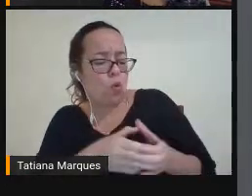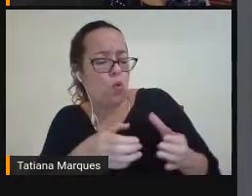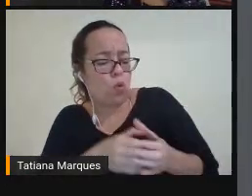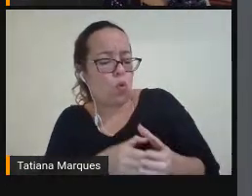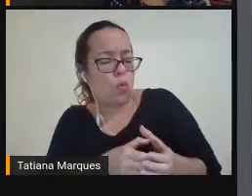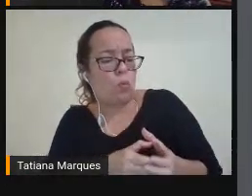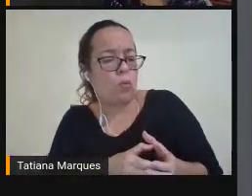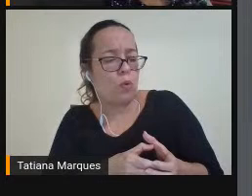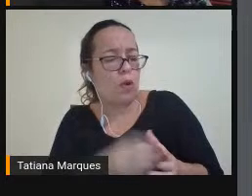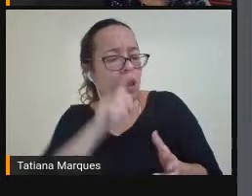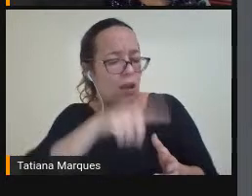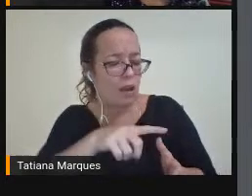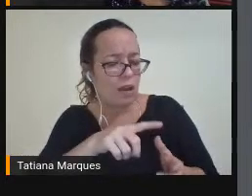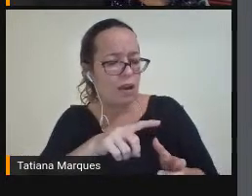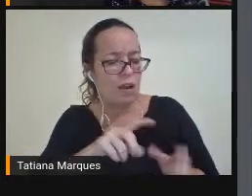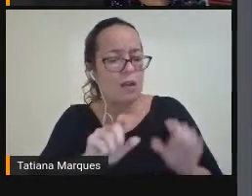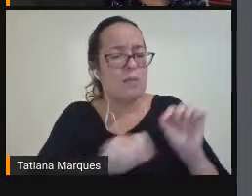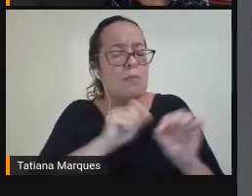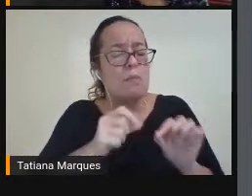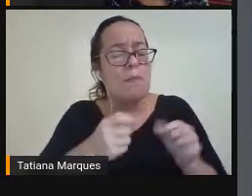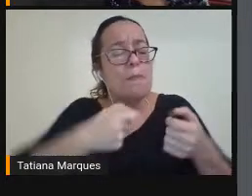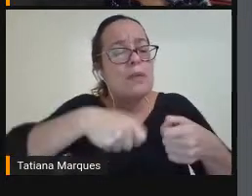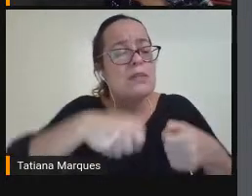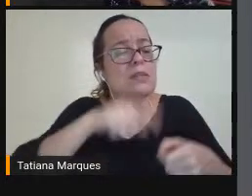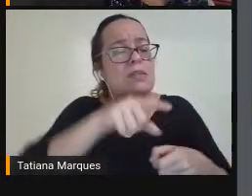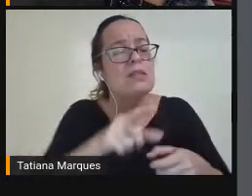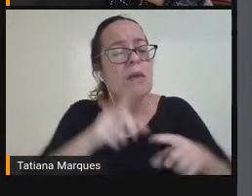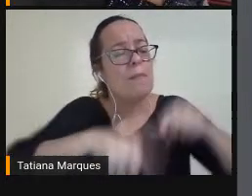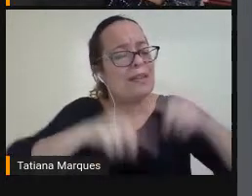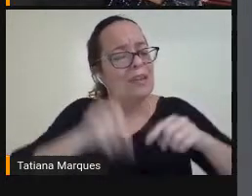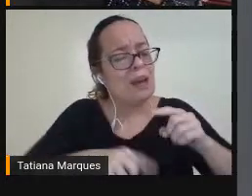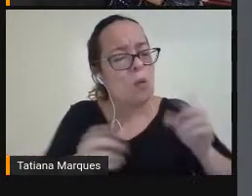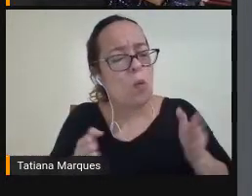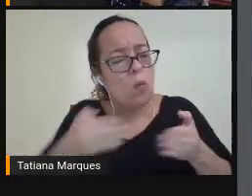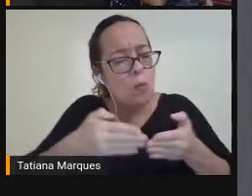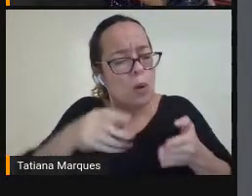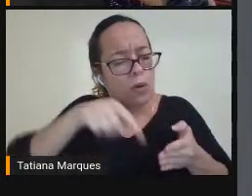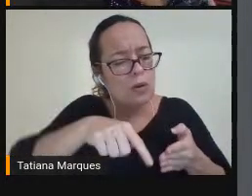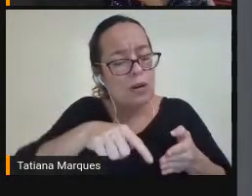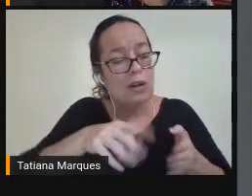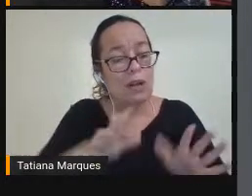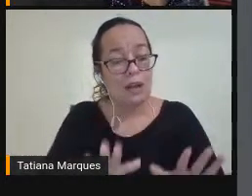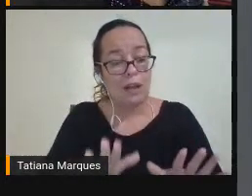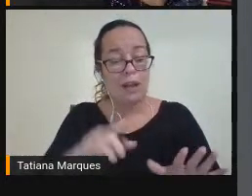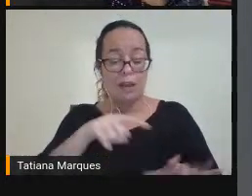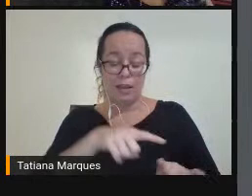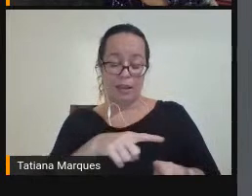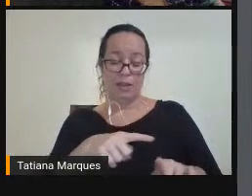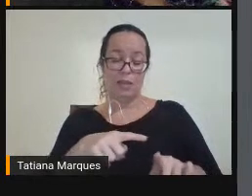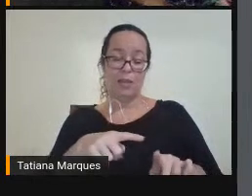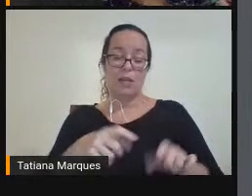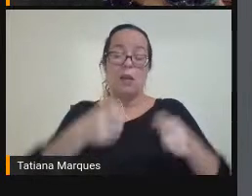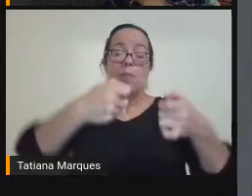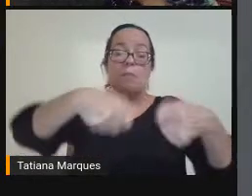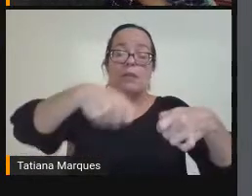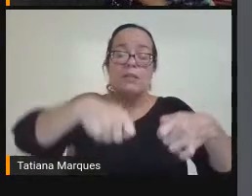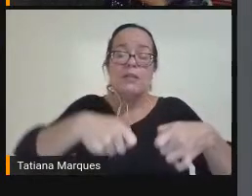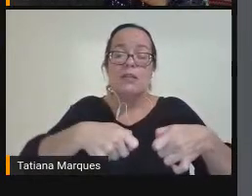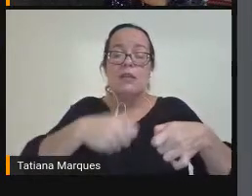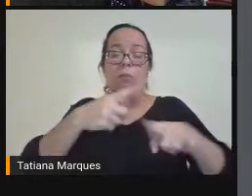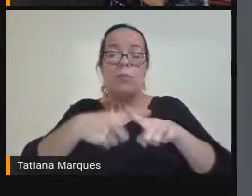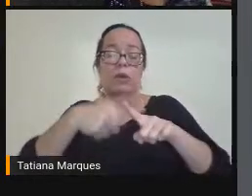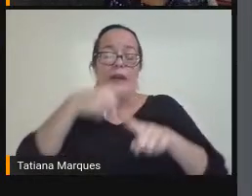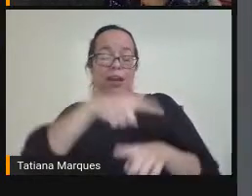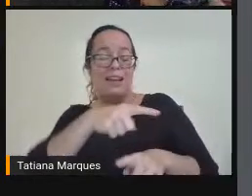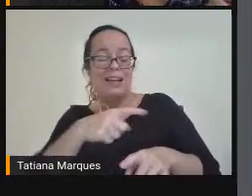Meninos E meninas Mais comprometidos Né? Que não Tem domínio Sobre Os membros Do seu Corpo